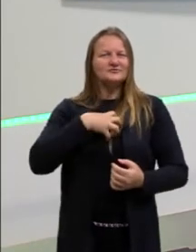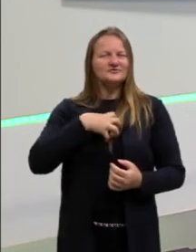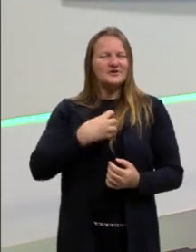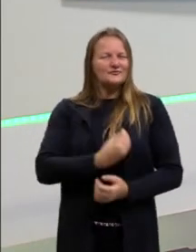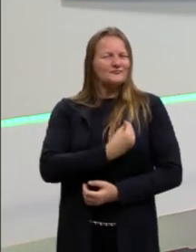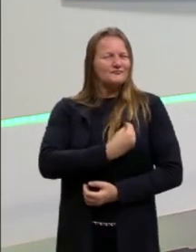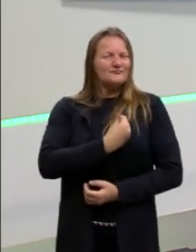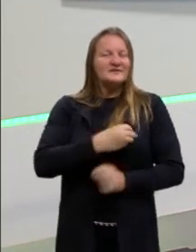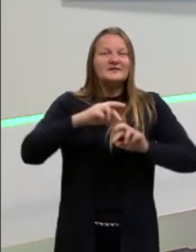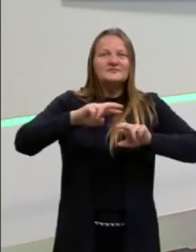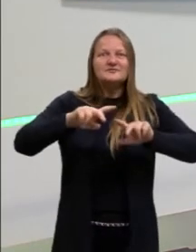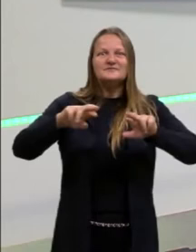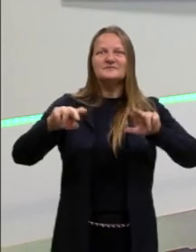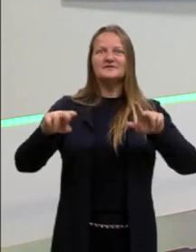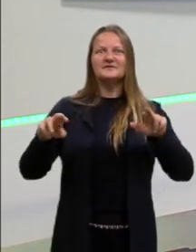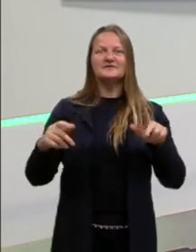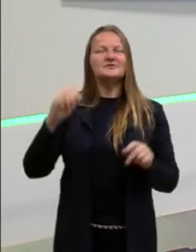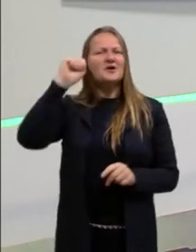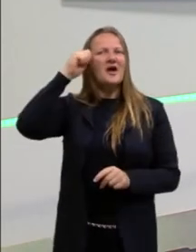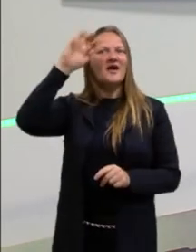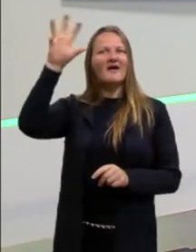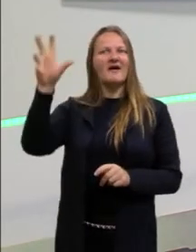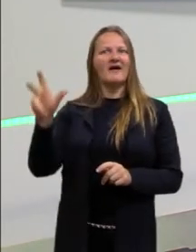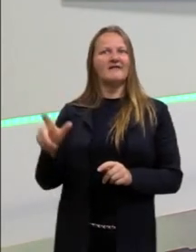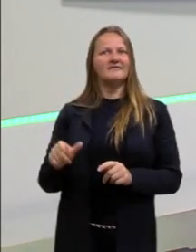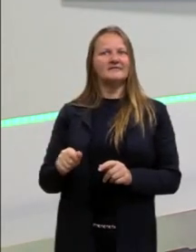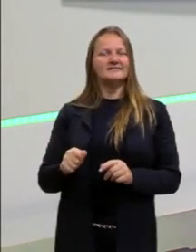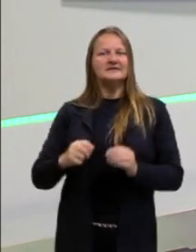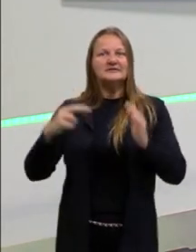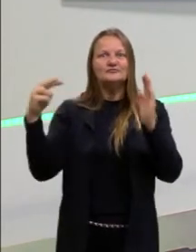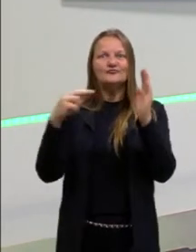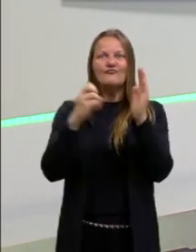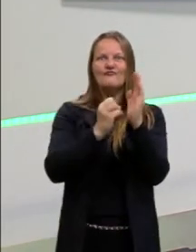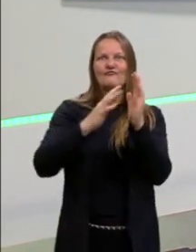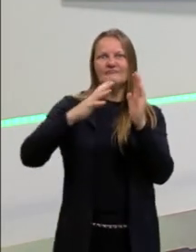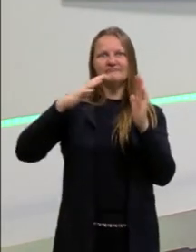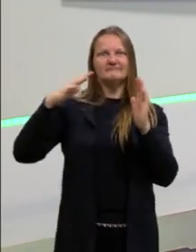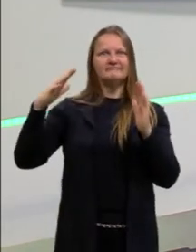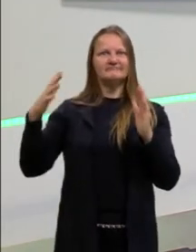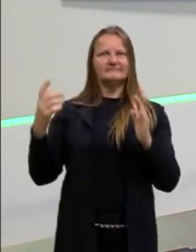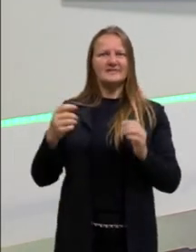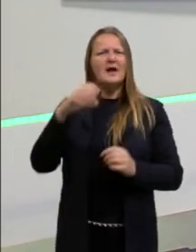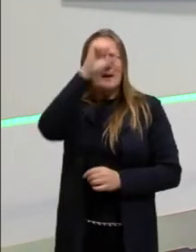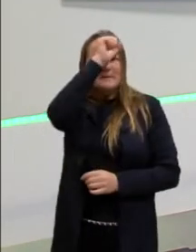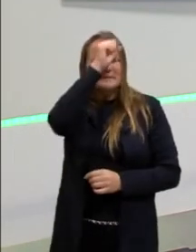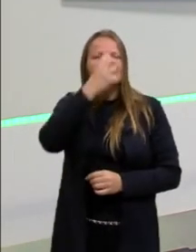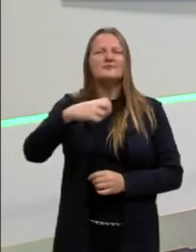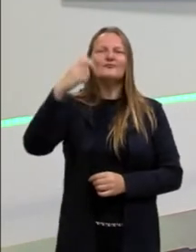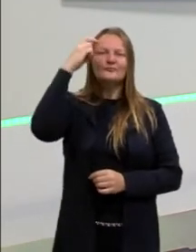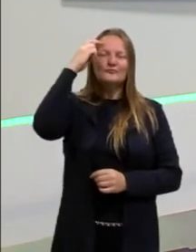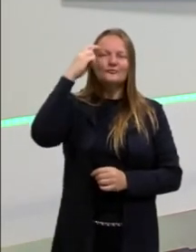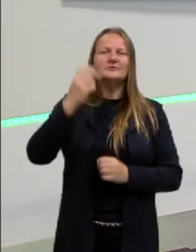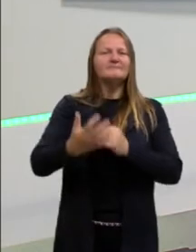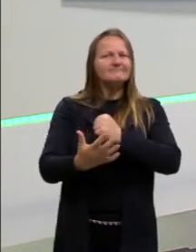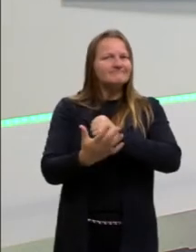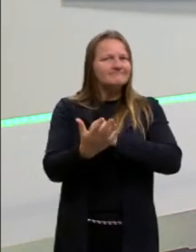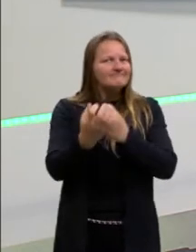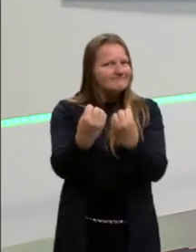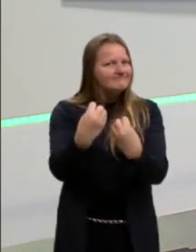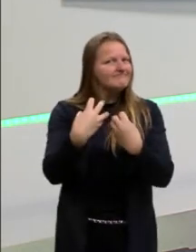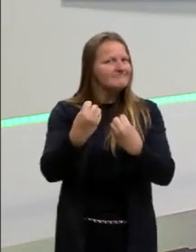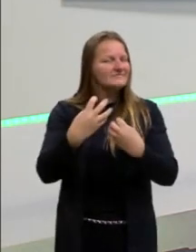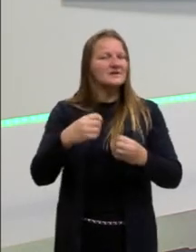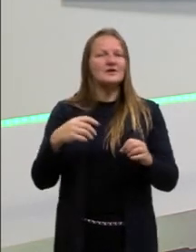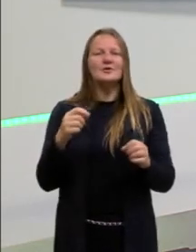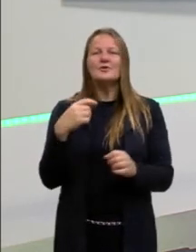viver e ver a vida africanas. Então, tanto que a gente pode aprender com essa cultura, que às vezes a gente não